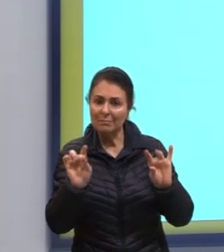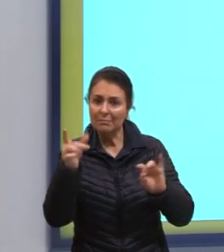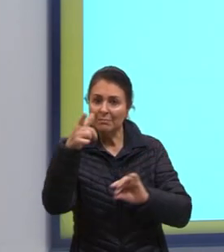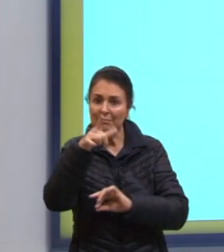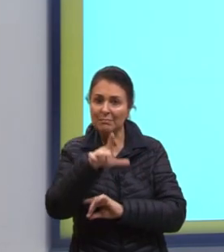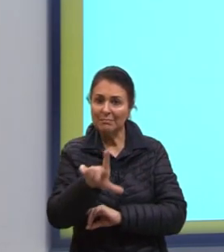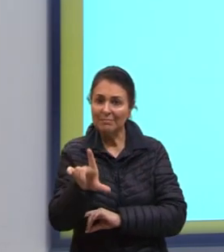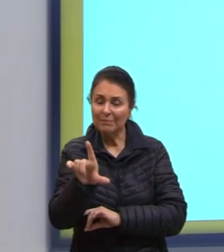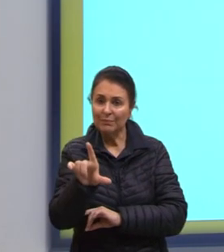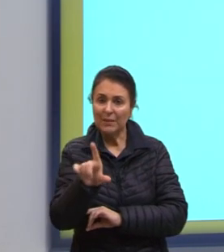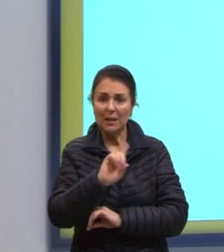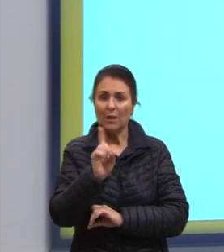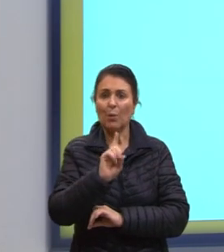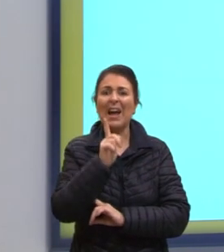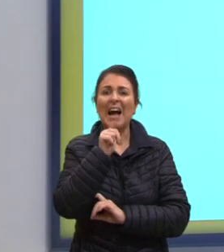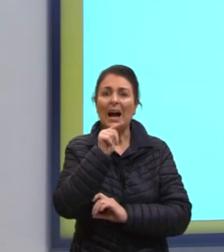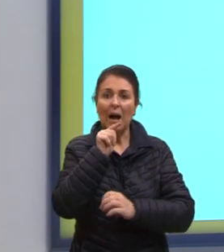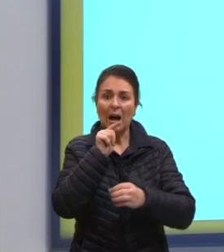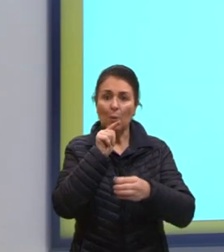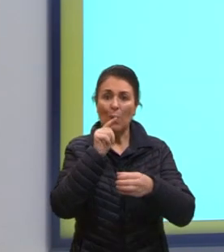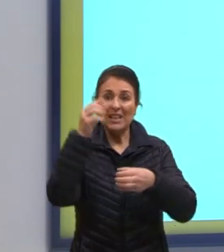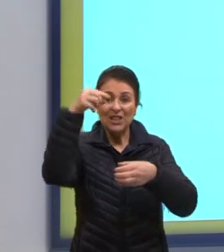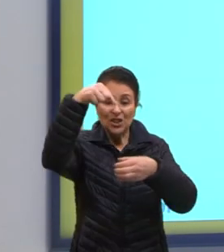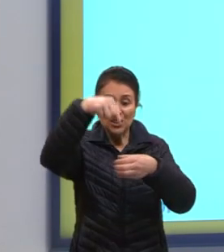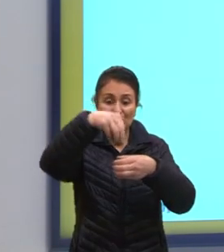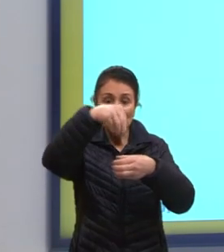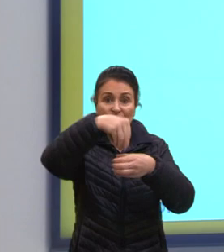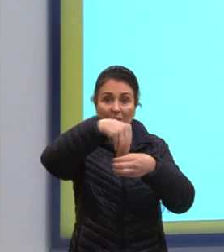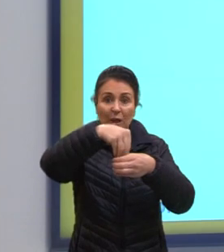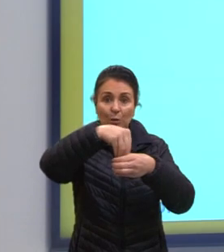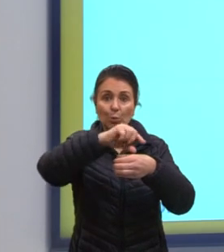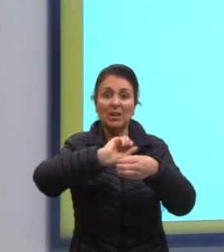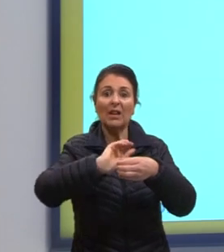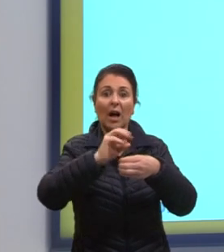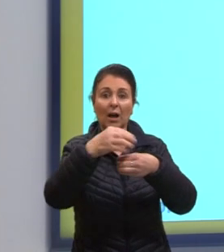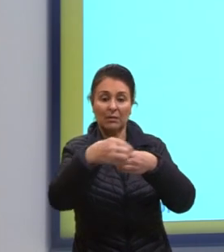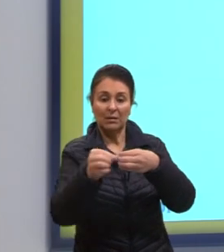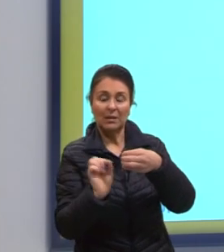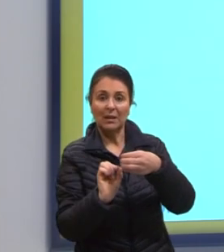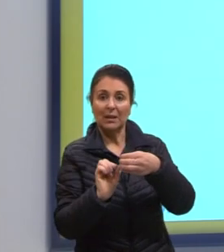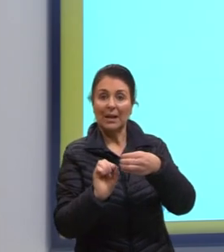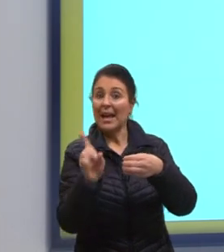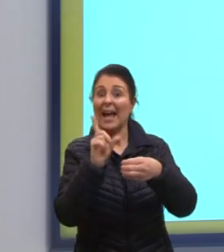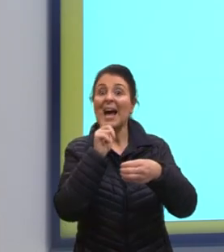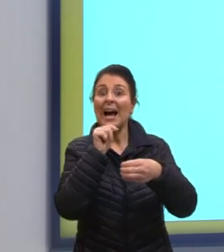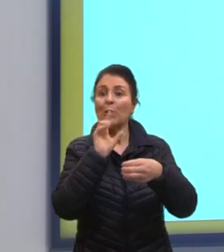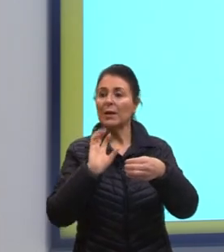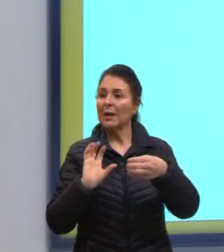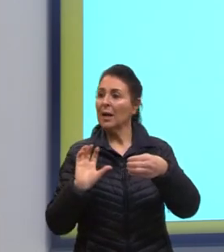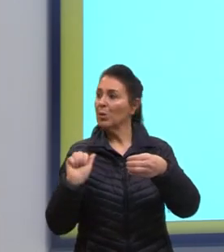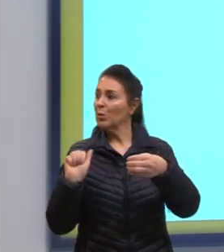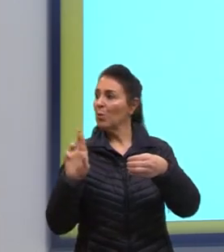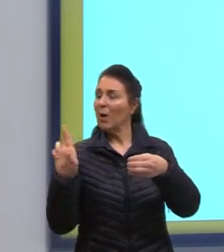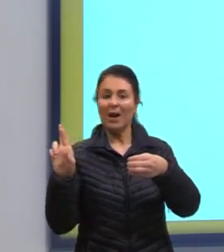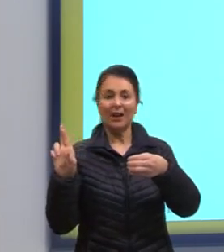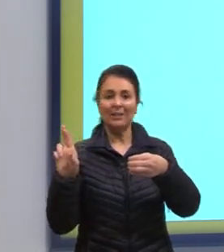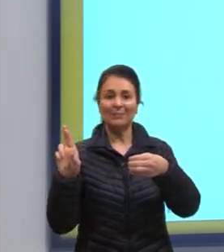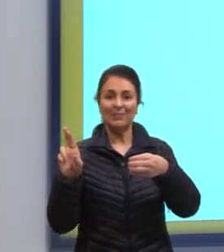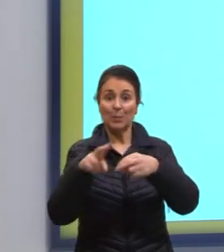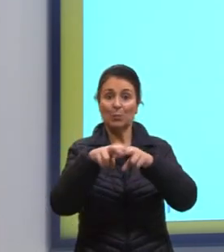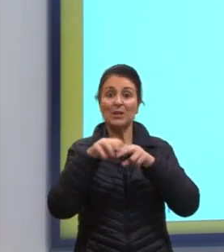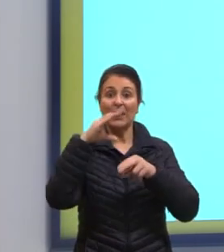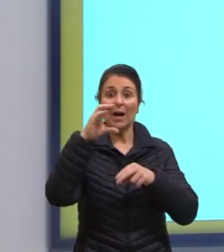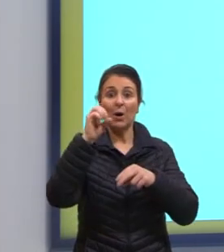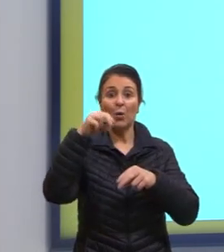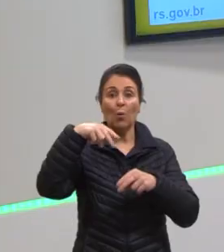Então, não é a água de dentro do líquido que está saindo para fora. É a água que está no ar, que a gente fala aqui, condensa. E